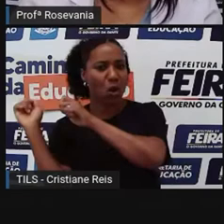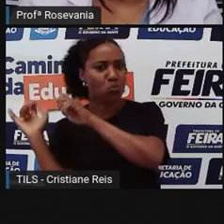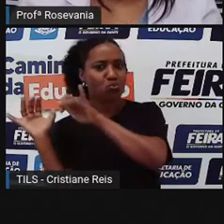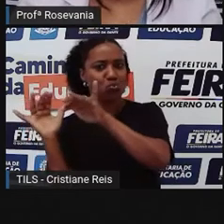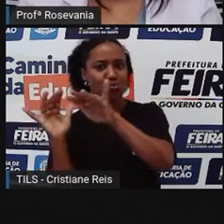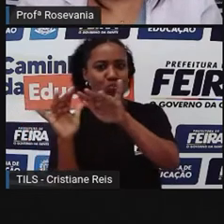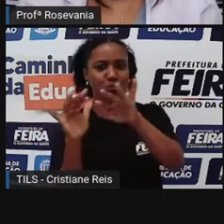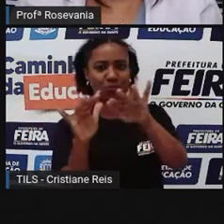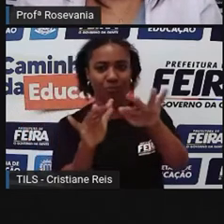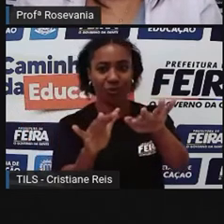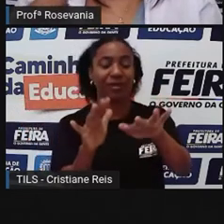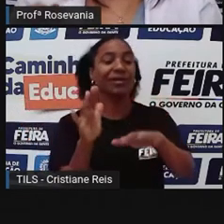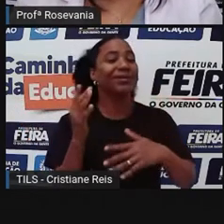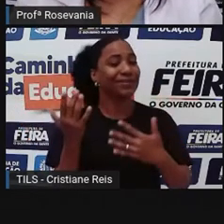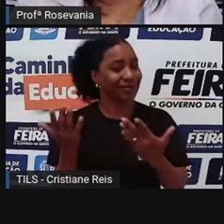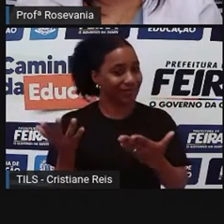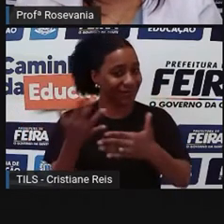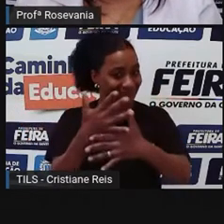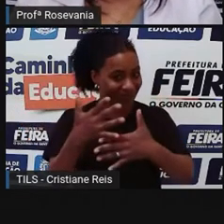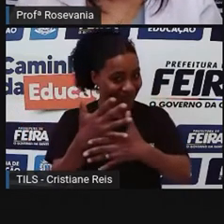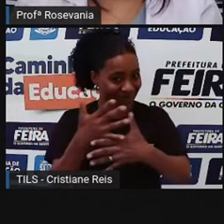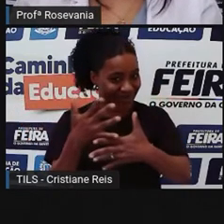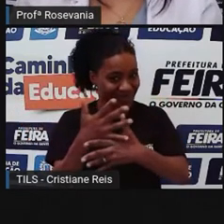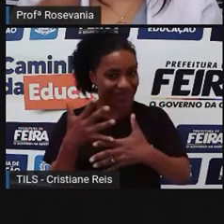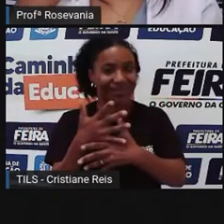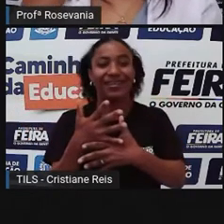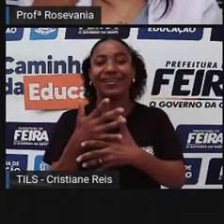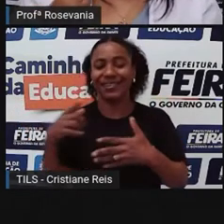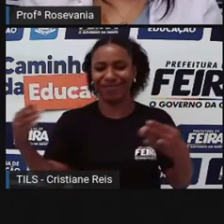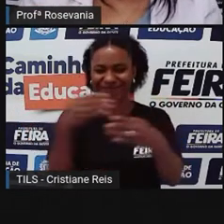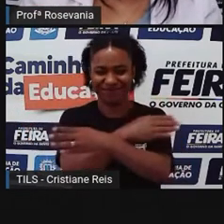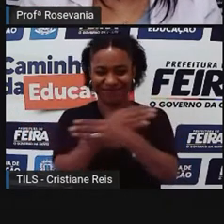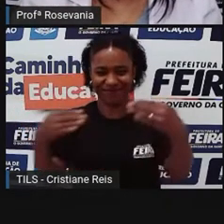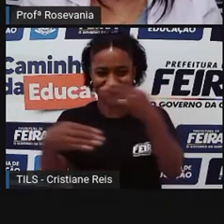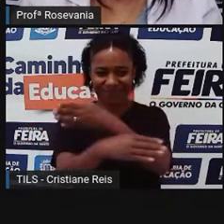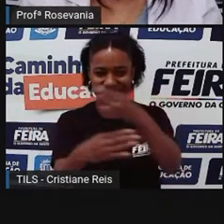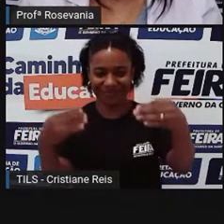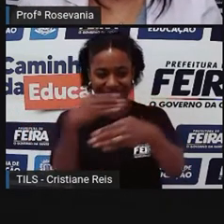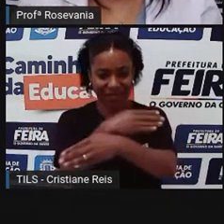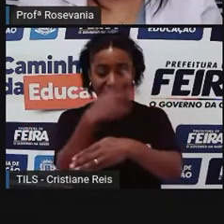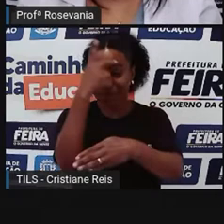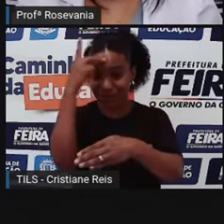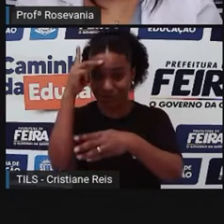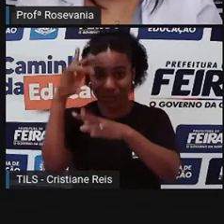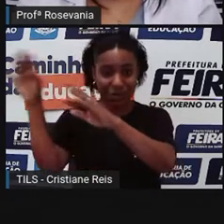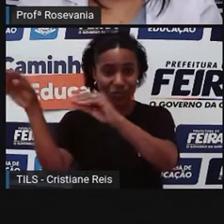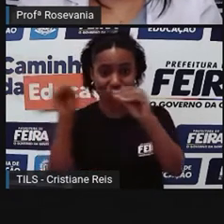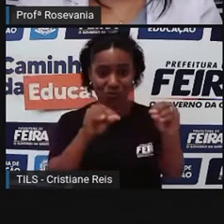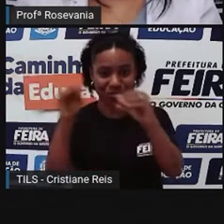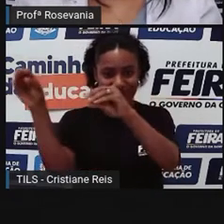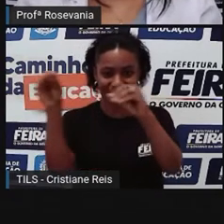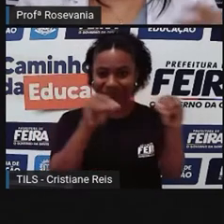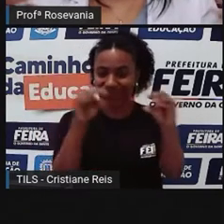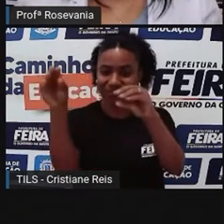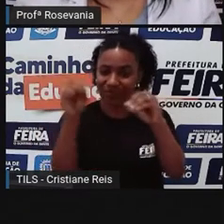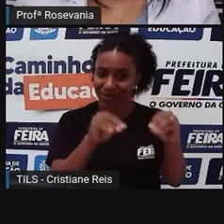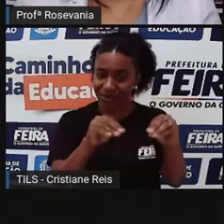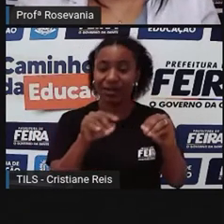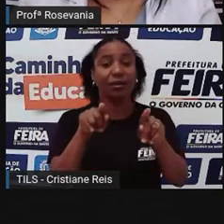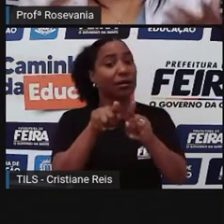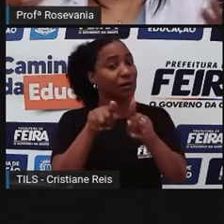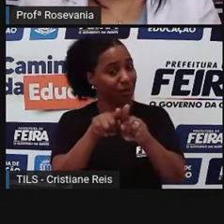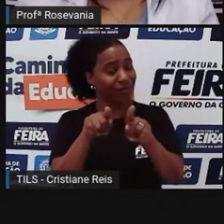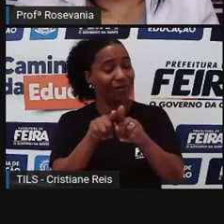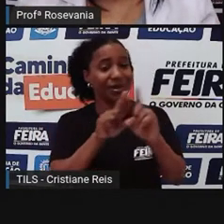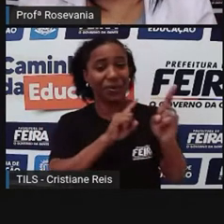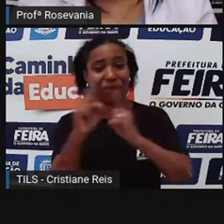característica também de ser uma cidade acolhedora, a gente também é uma cidade de entroncamento rodoviário, e é uma cidade